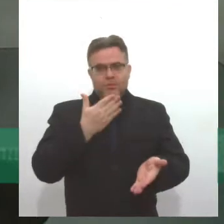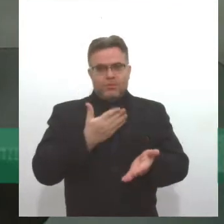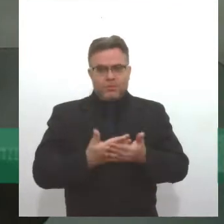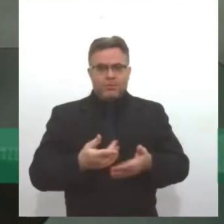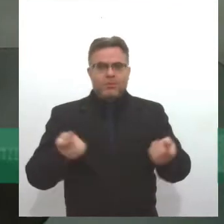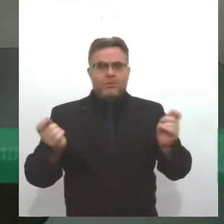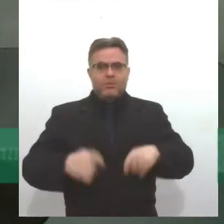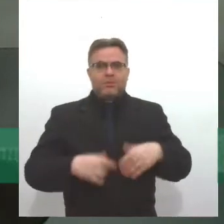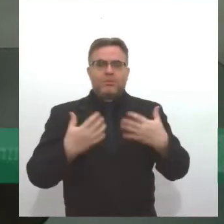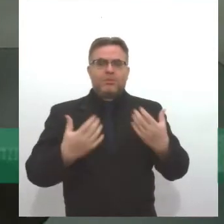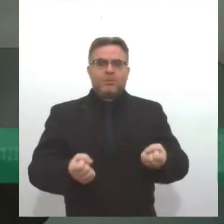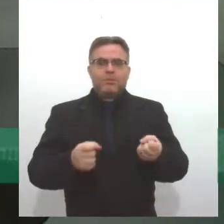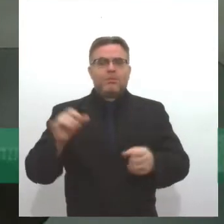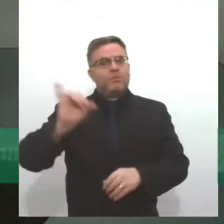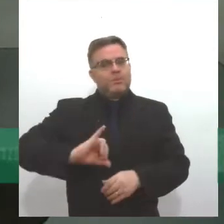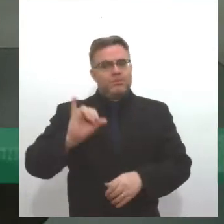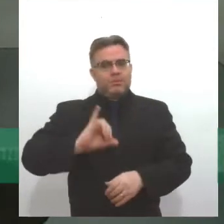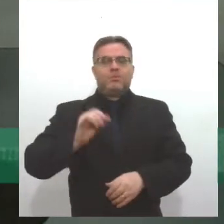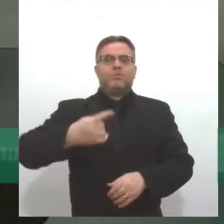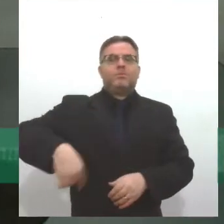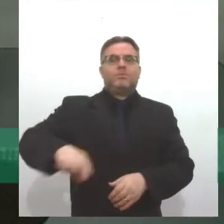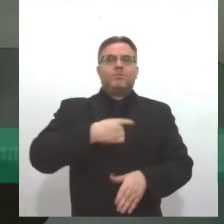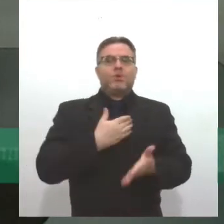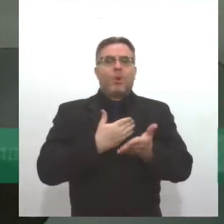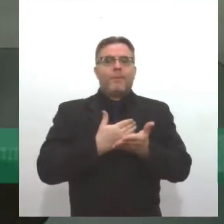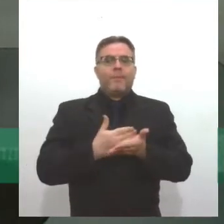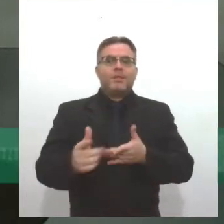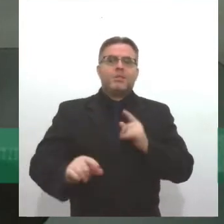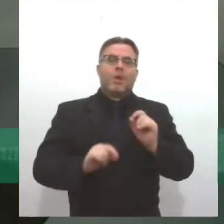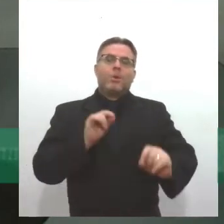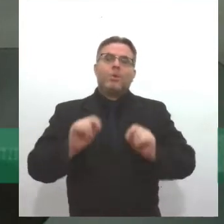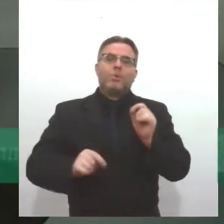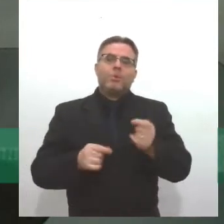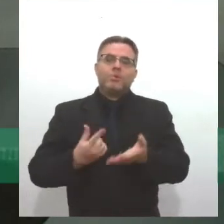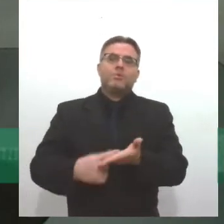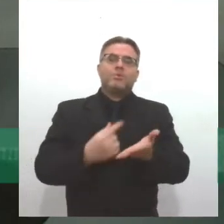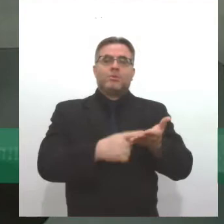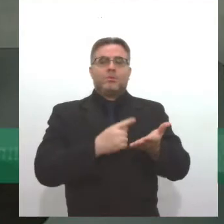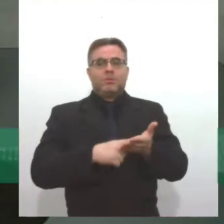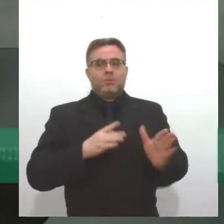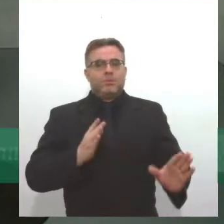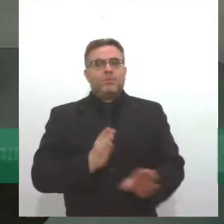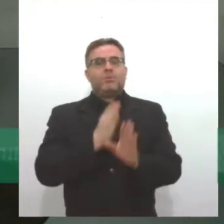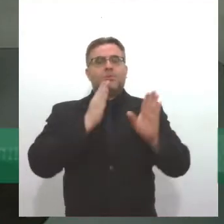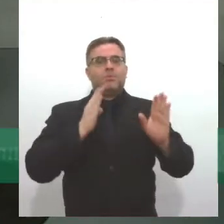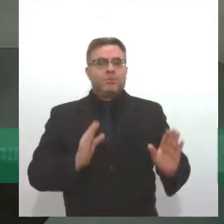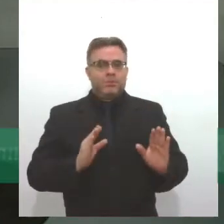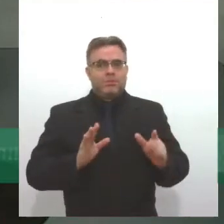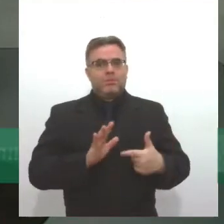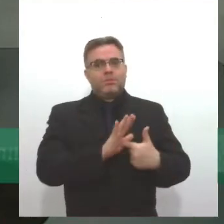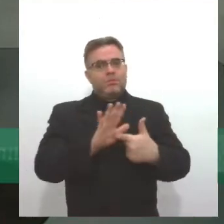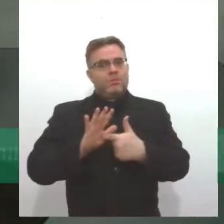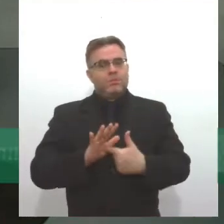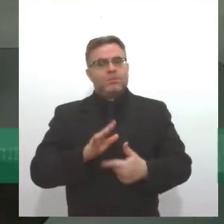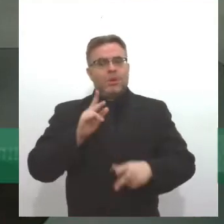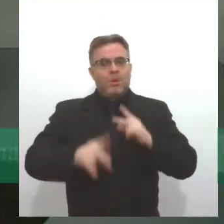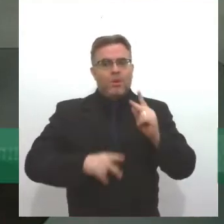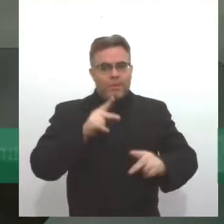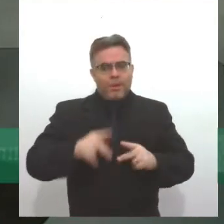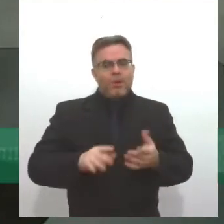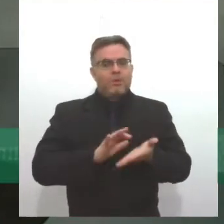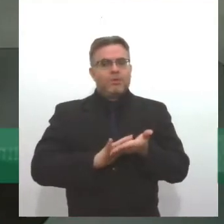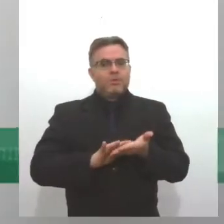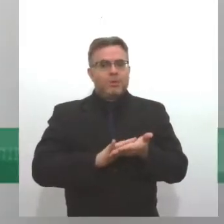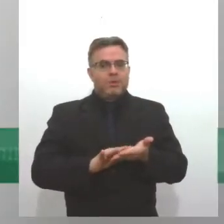abraçar, que é muito importante a gente começar a ter esse mecanismo de descobrir, identificar o nosso povo cigano. O único